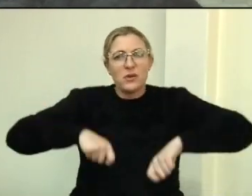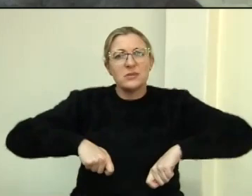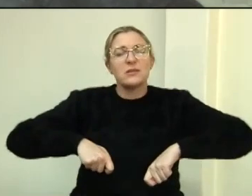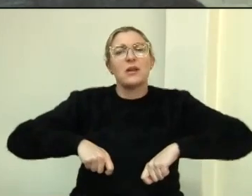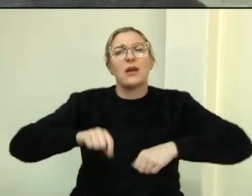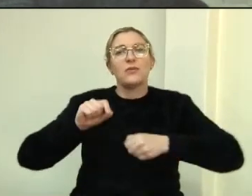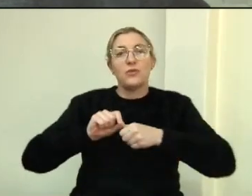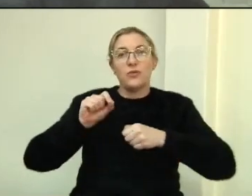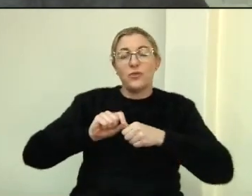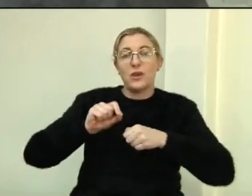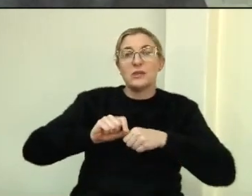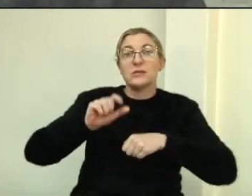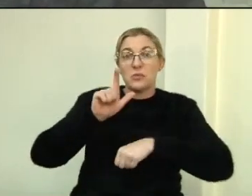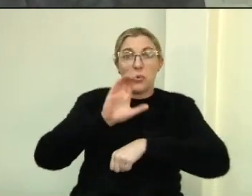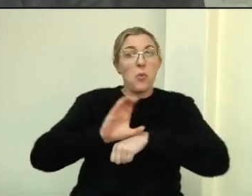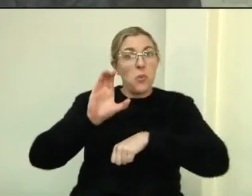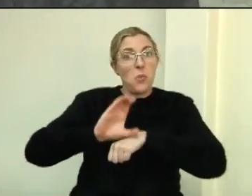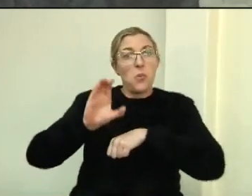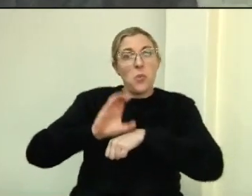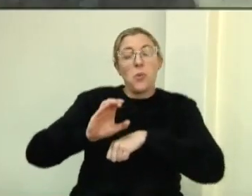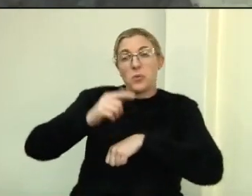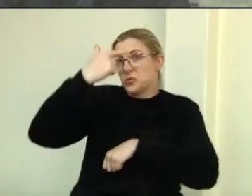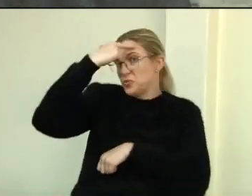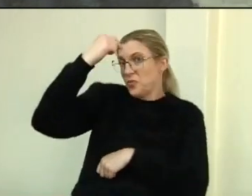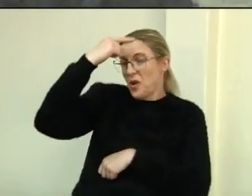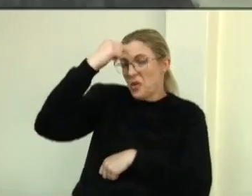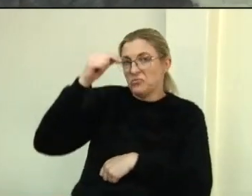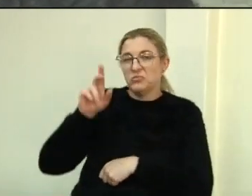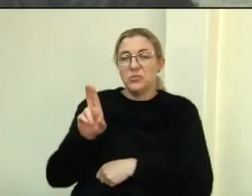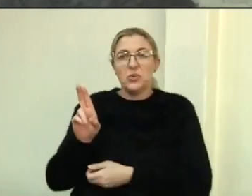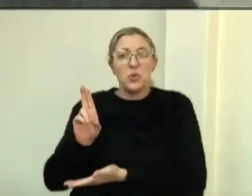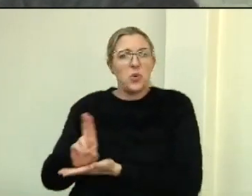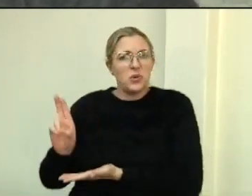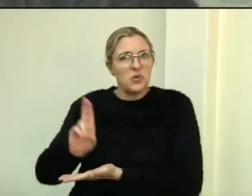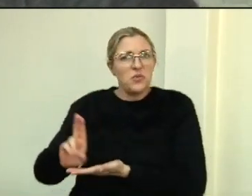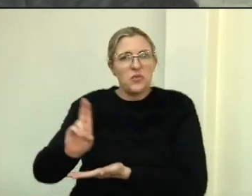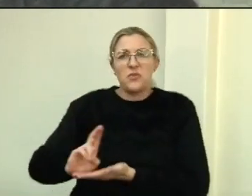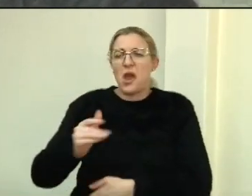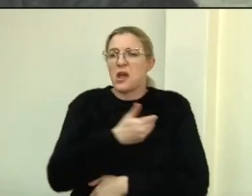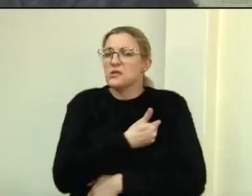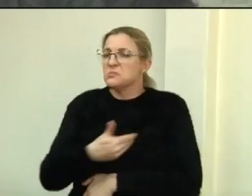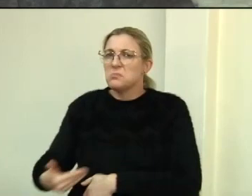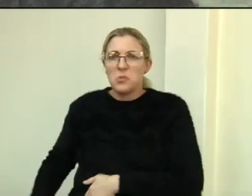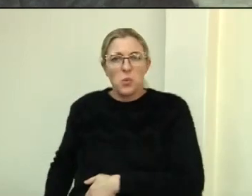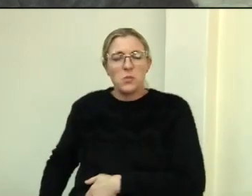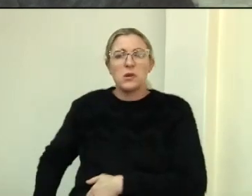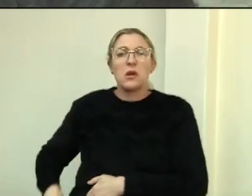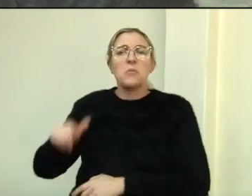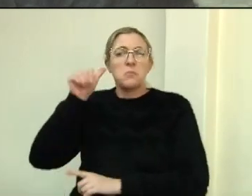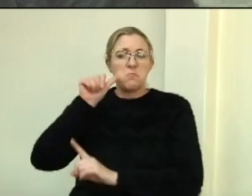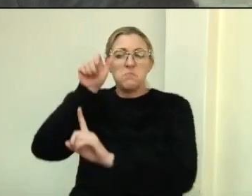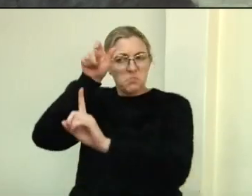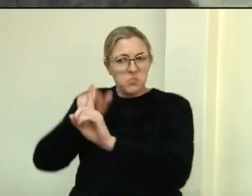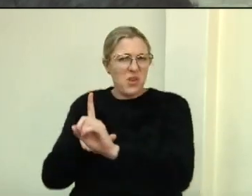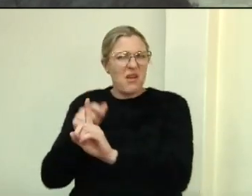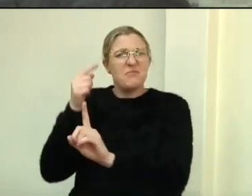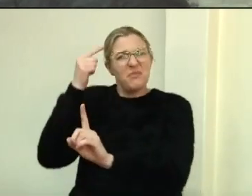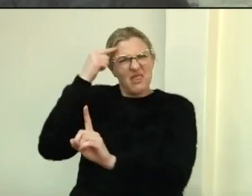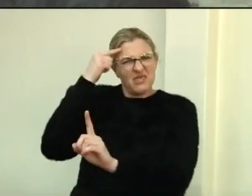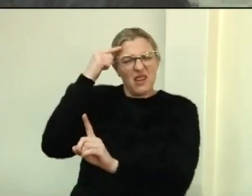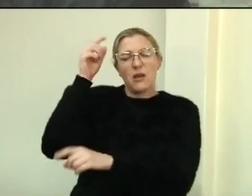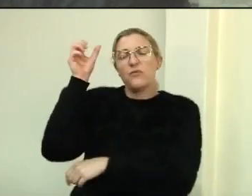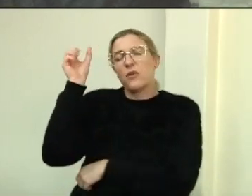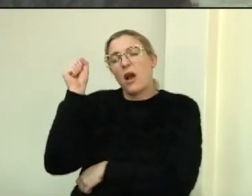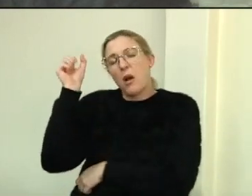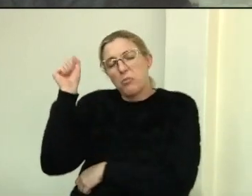universidade pública federal, que não pensava em aposentadoria, mas que pensava, sim,